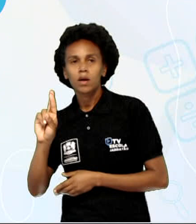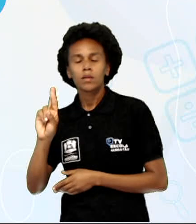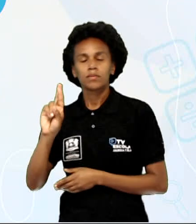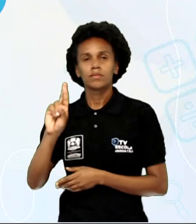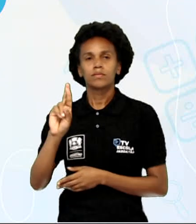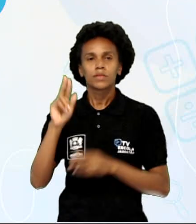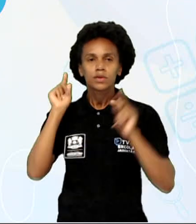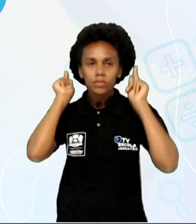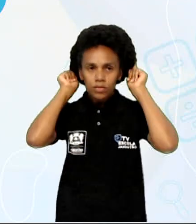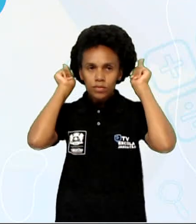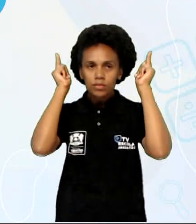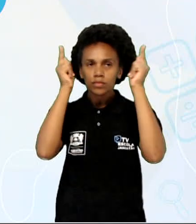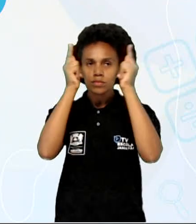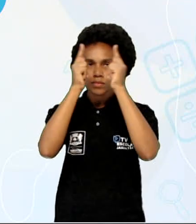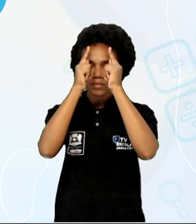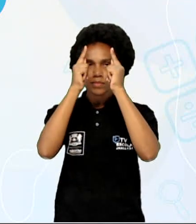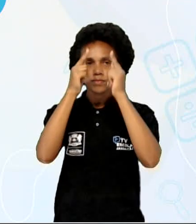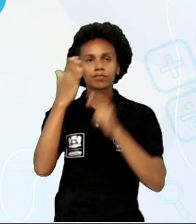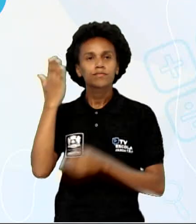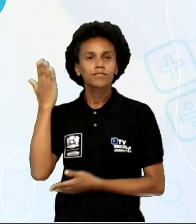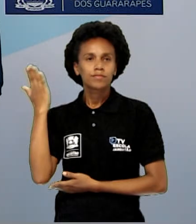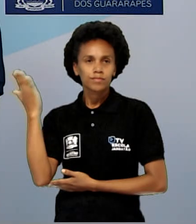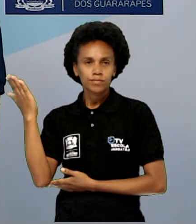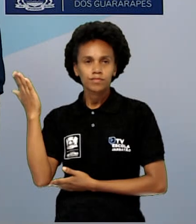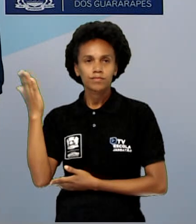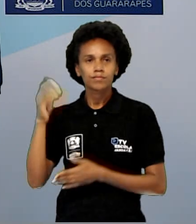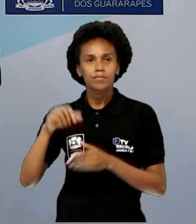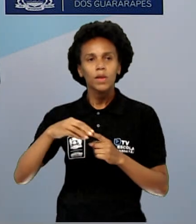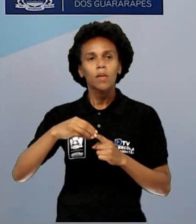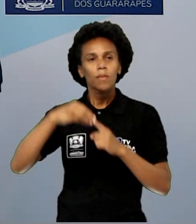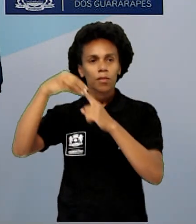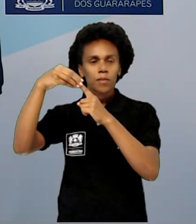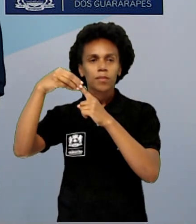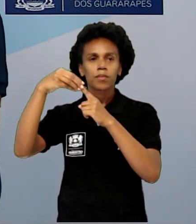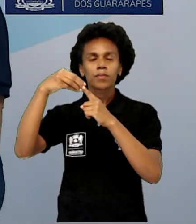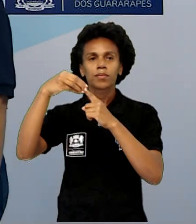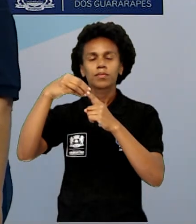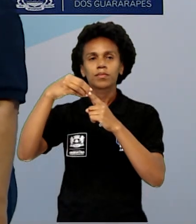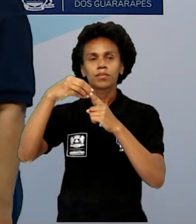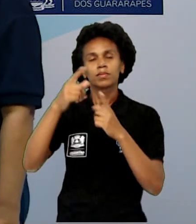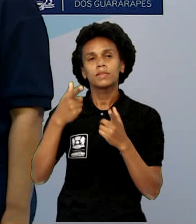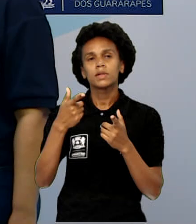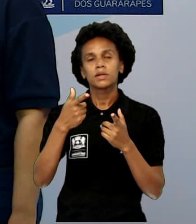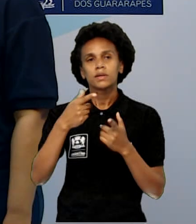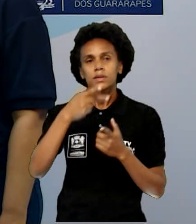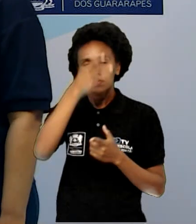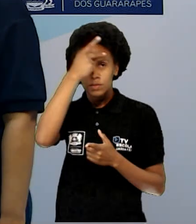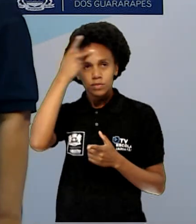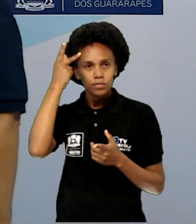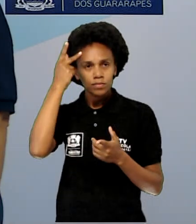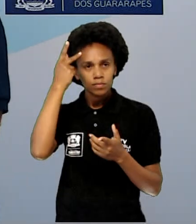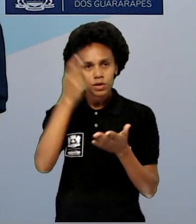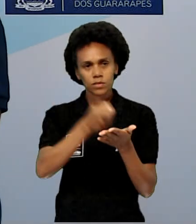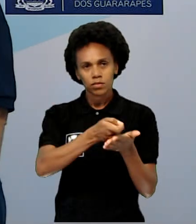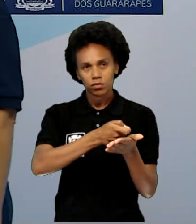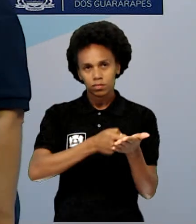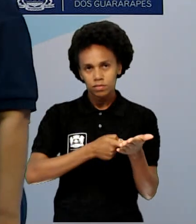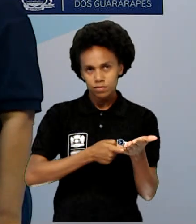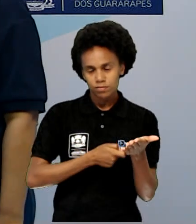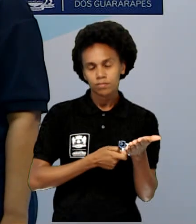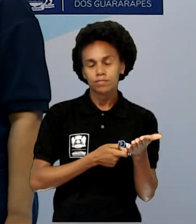Aqui são os principais dramaturgos gregos, Hésculo, Eurípedes e Sófocles.